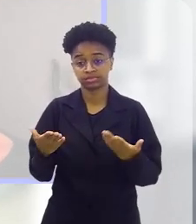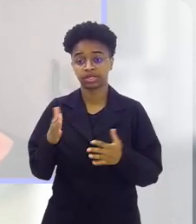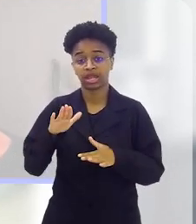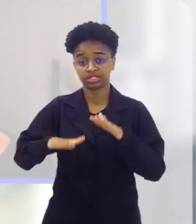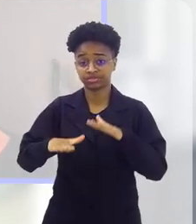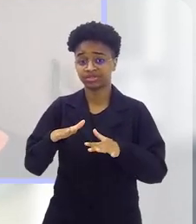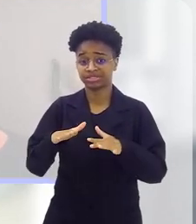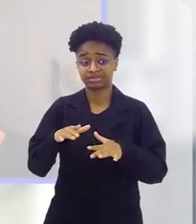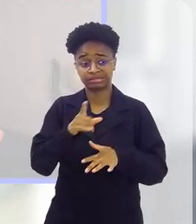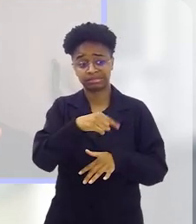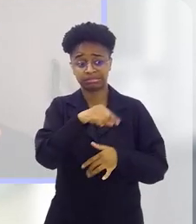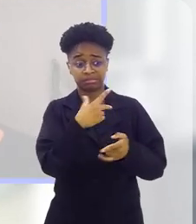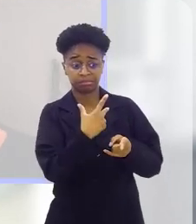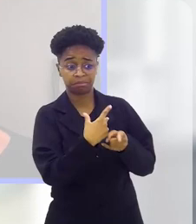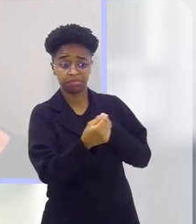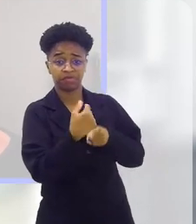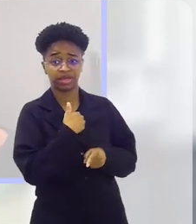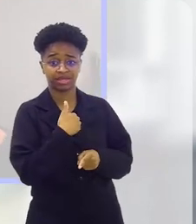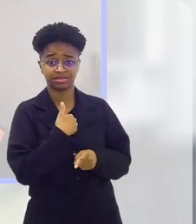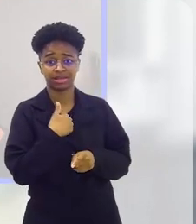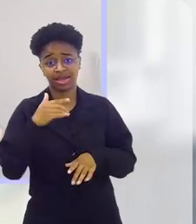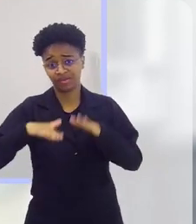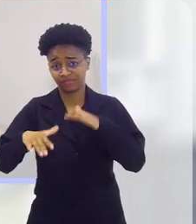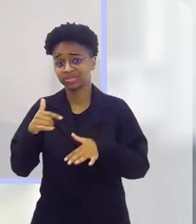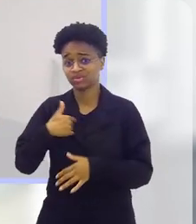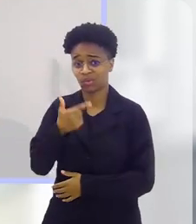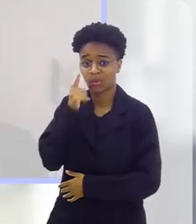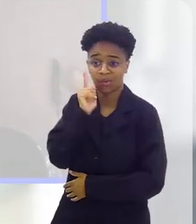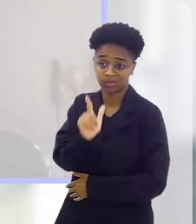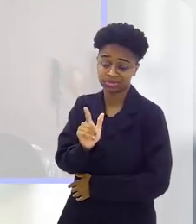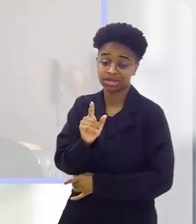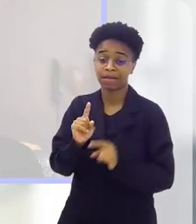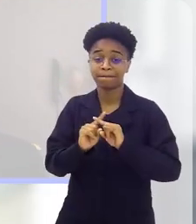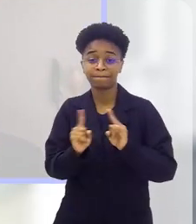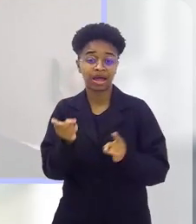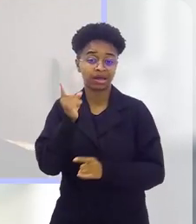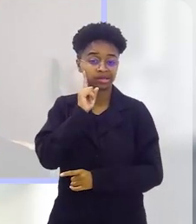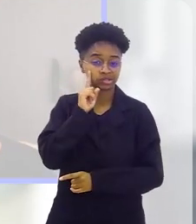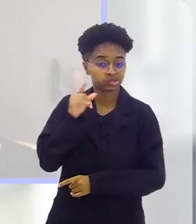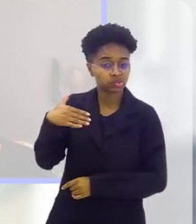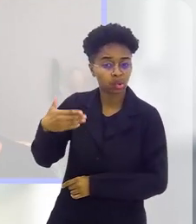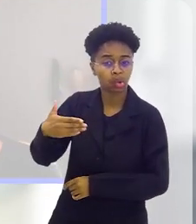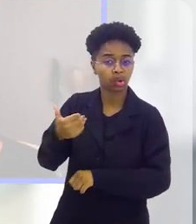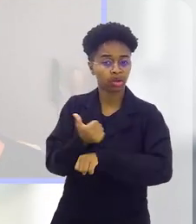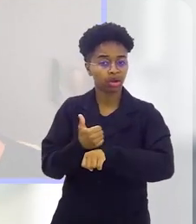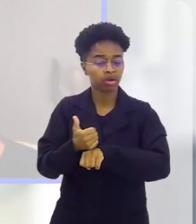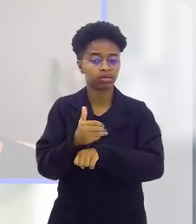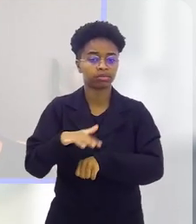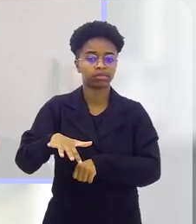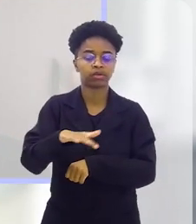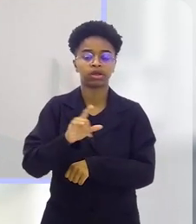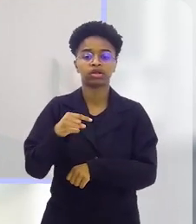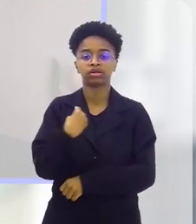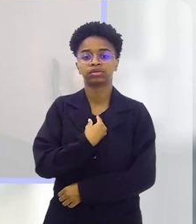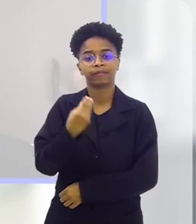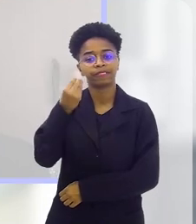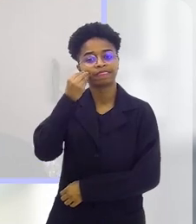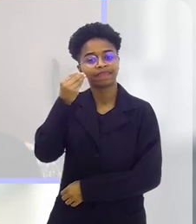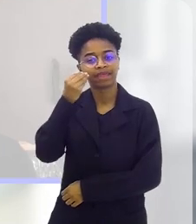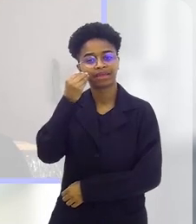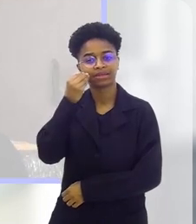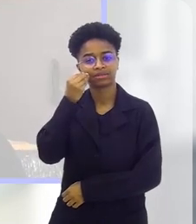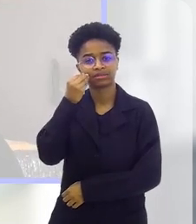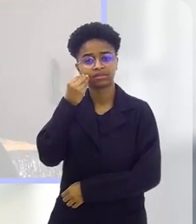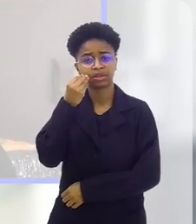Muitas vezes eu sou vencida, muitas vezes eu consigo. E no dia a dia da profissão, a gente tenta,